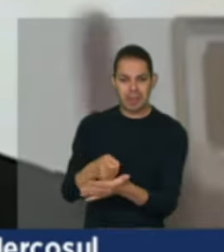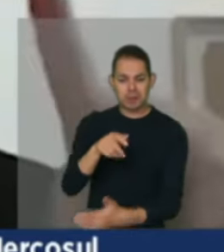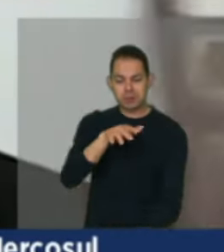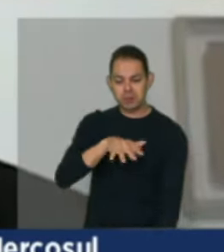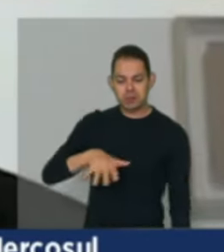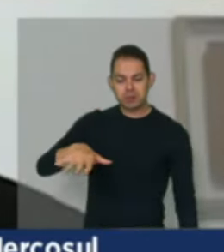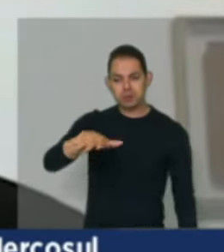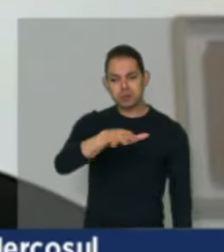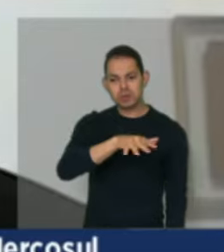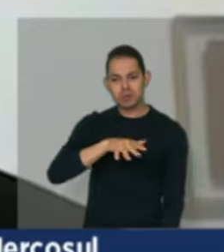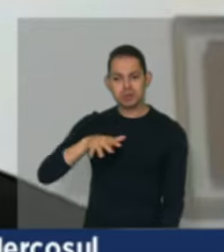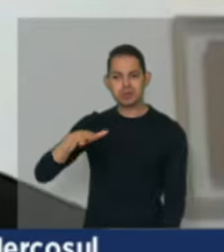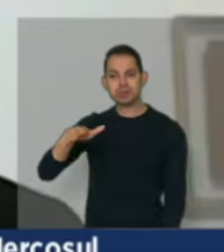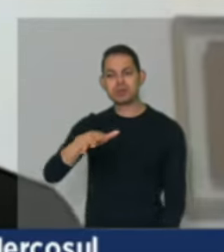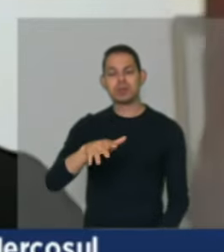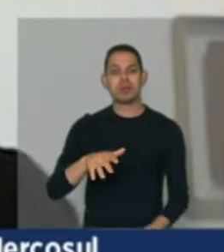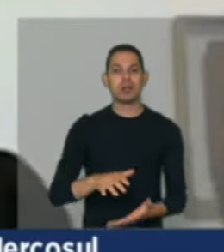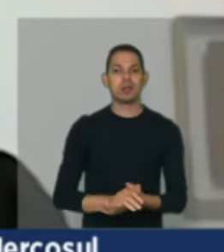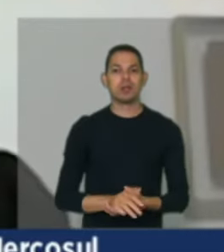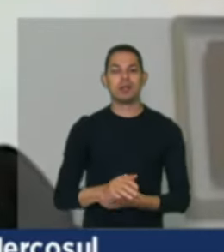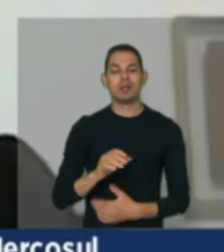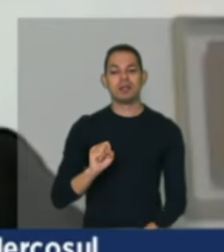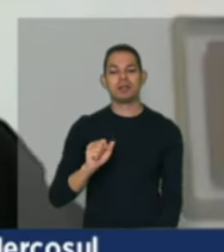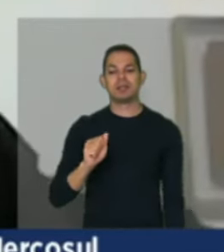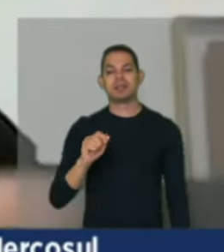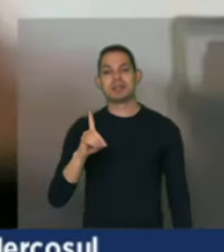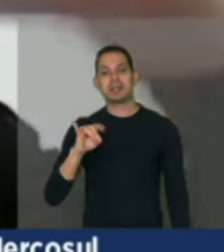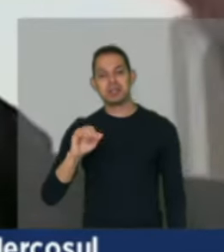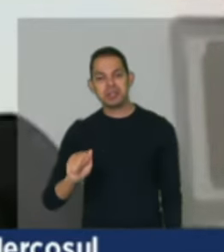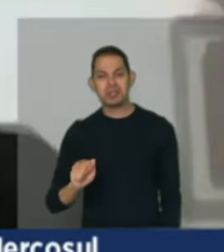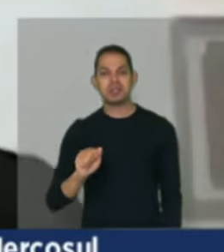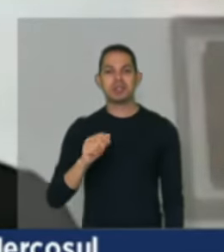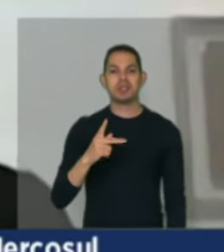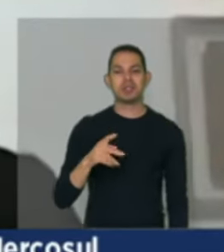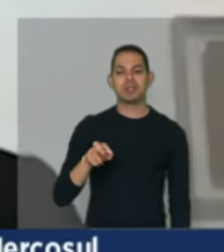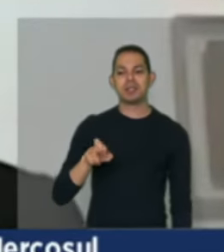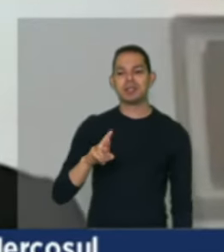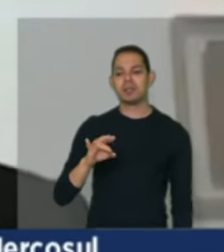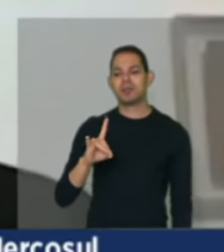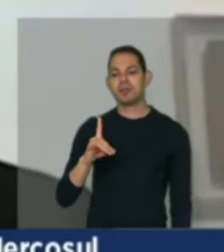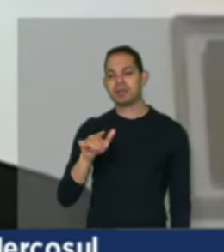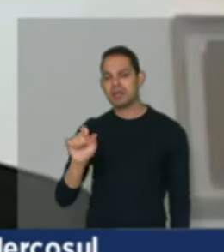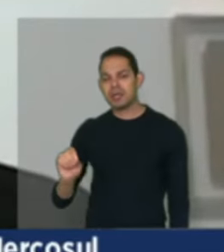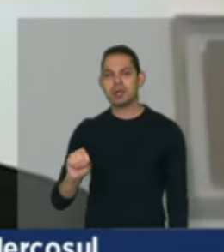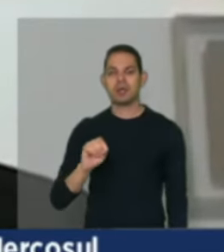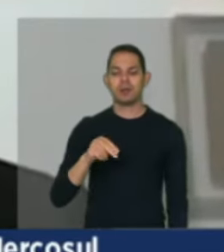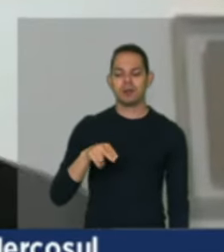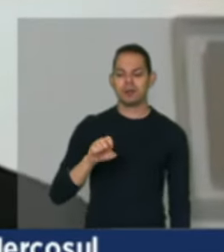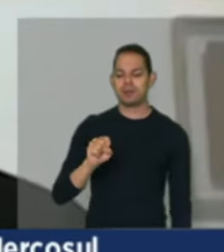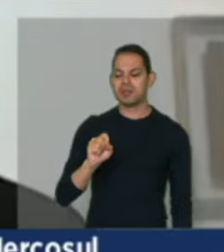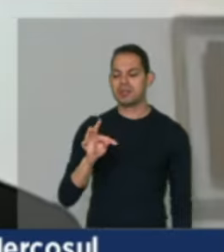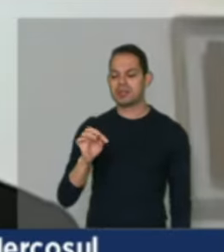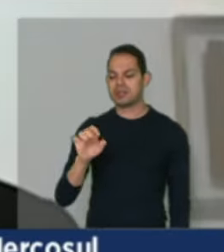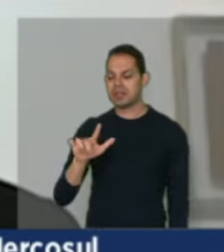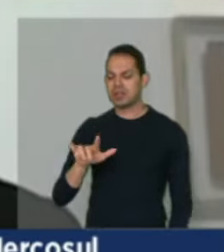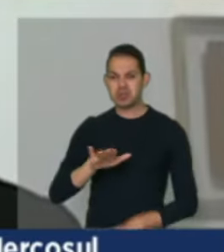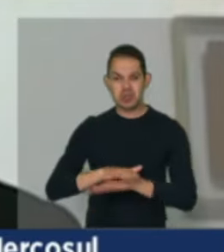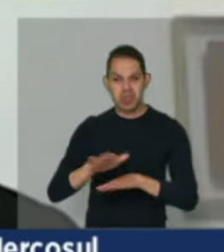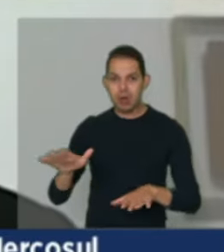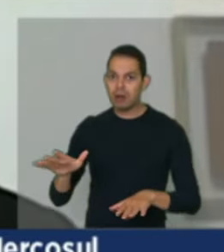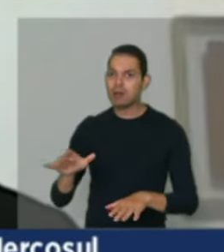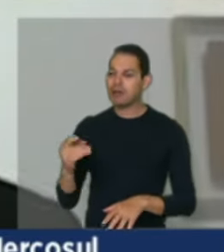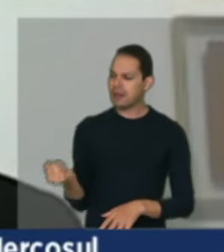comer sadia e perdigão e mestre, por mais importante que essas empresas sejam. portanto,